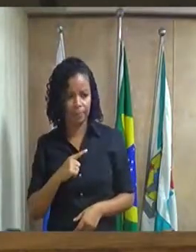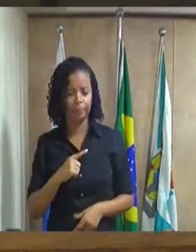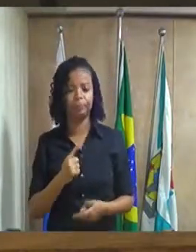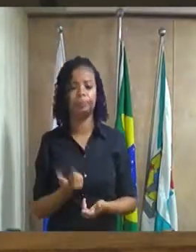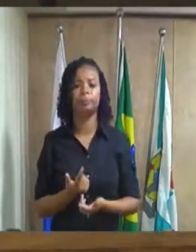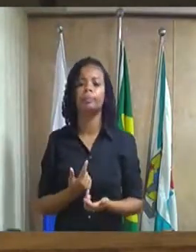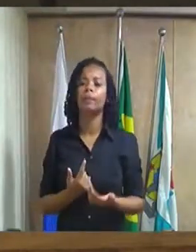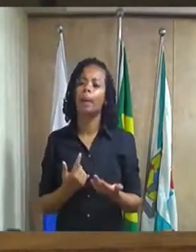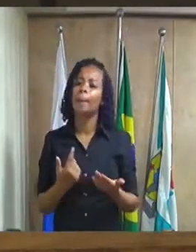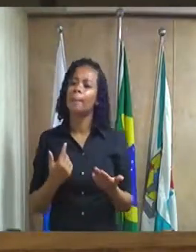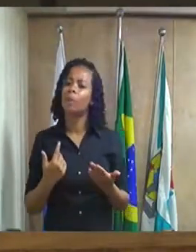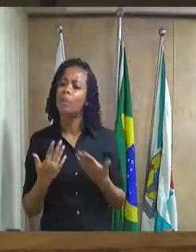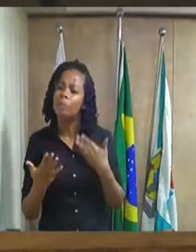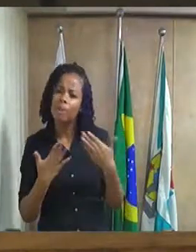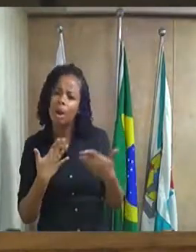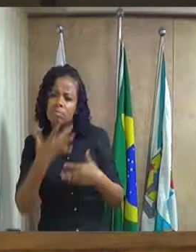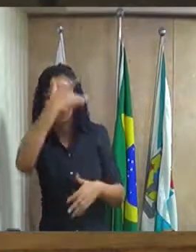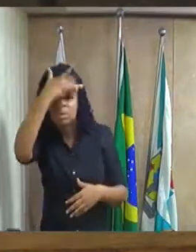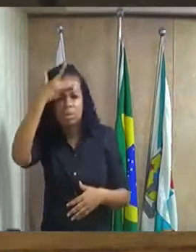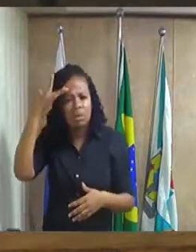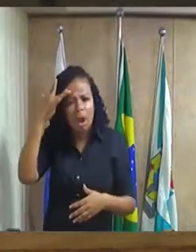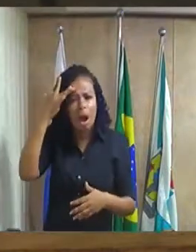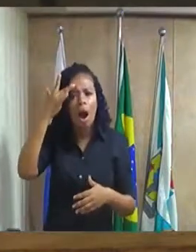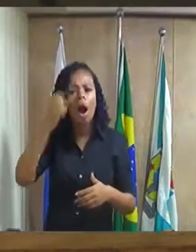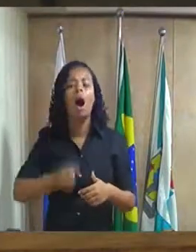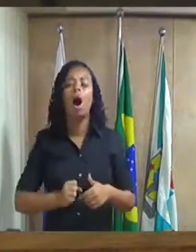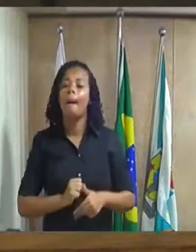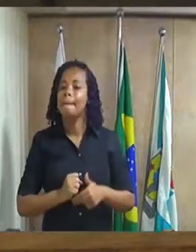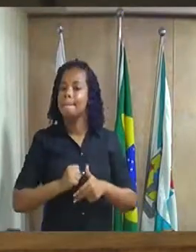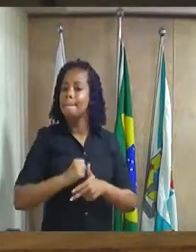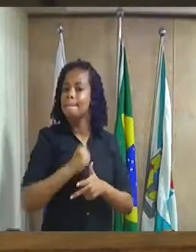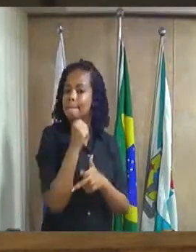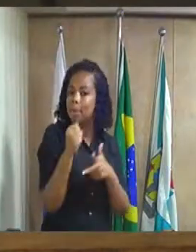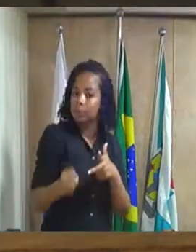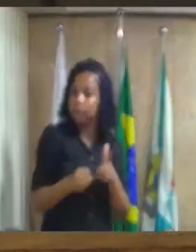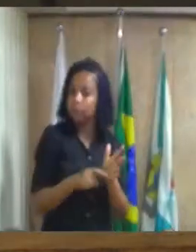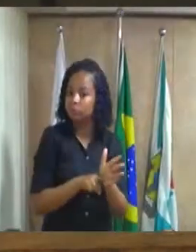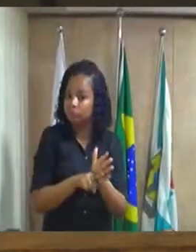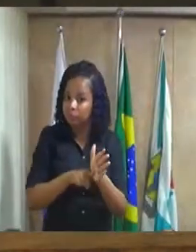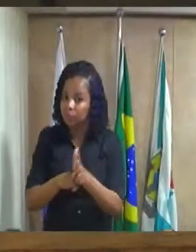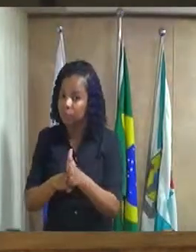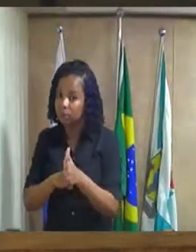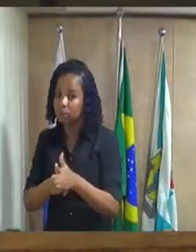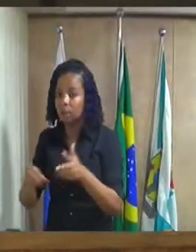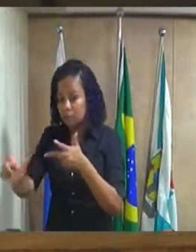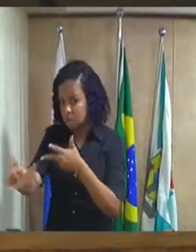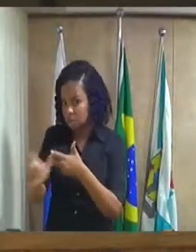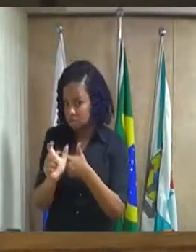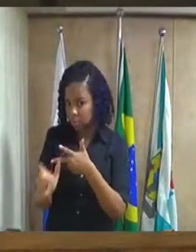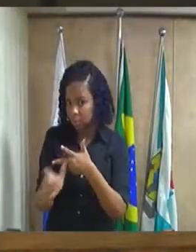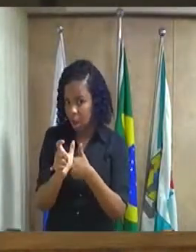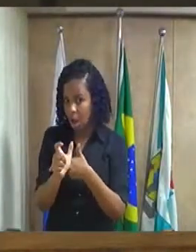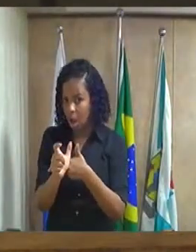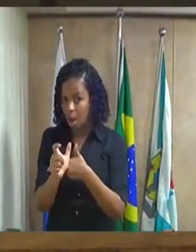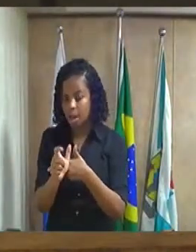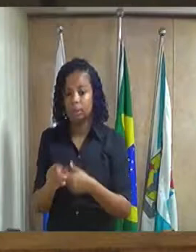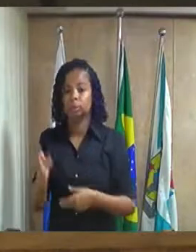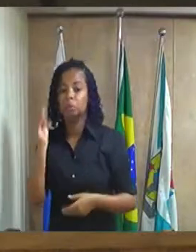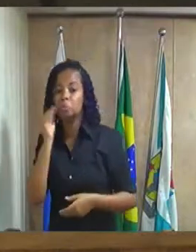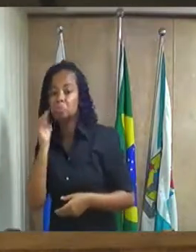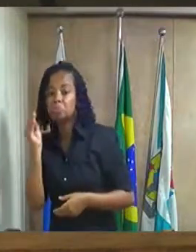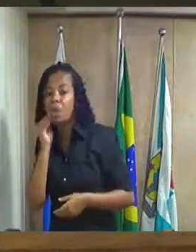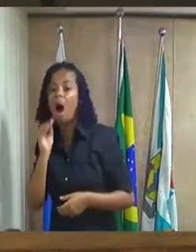pessoas e como poder fiscalizador das ações executivo proporcionar ao executivo